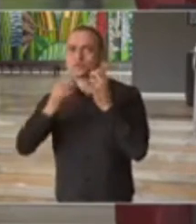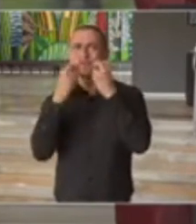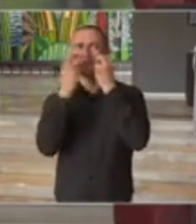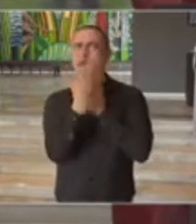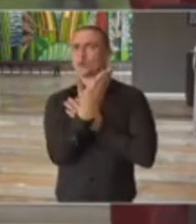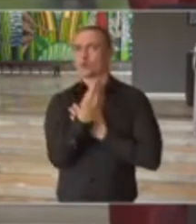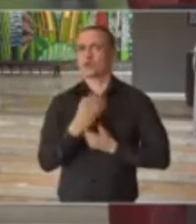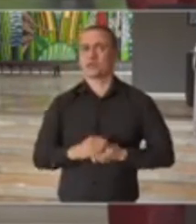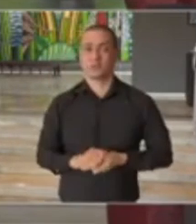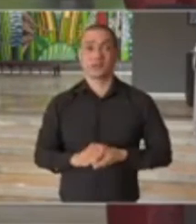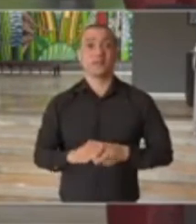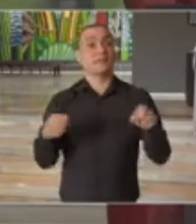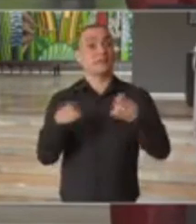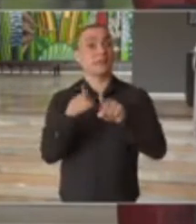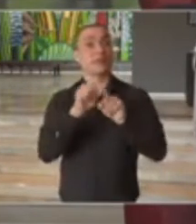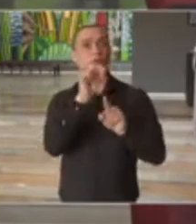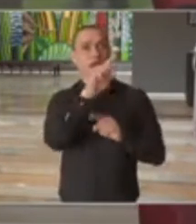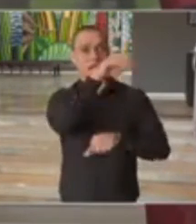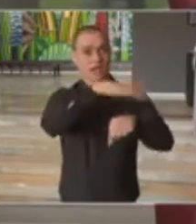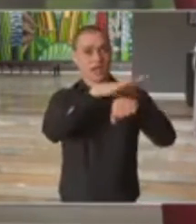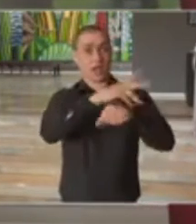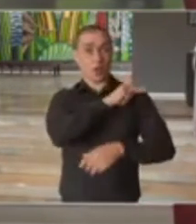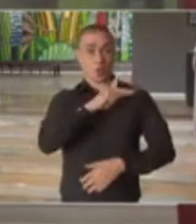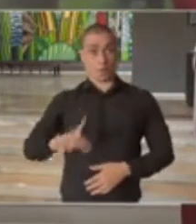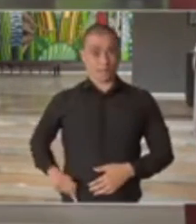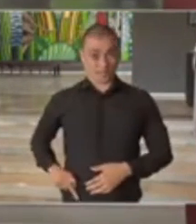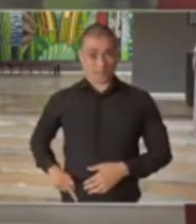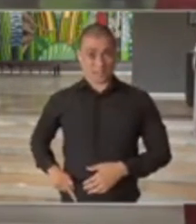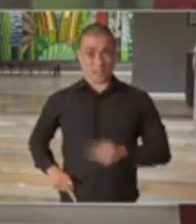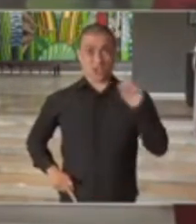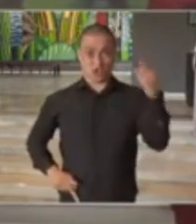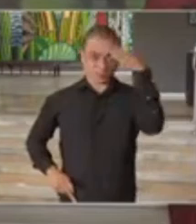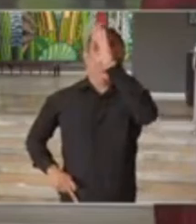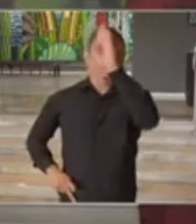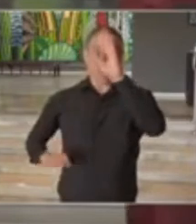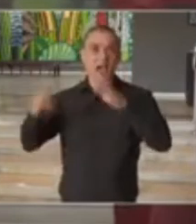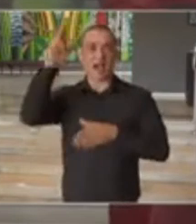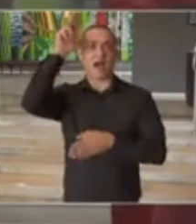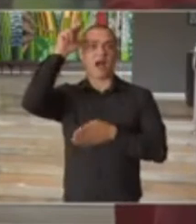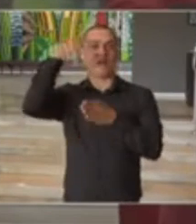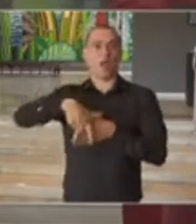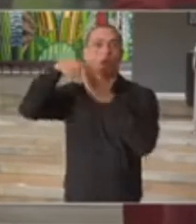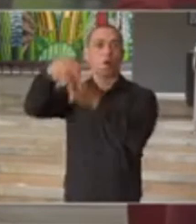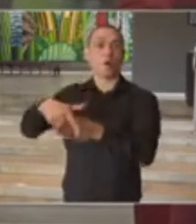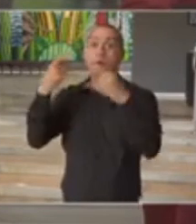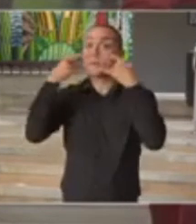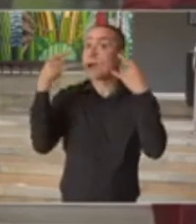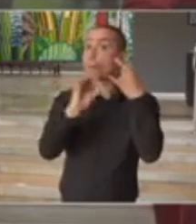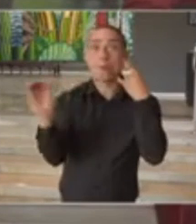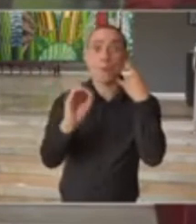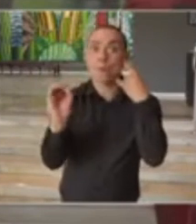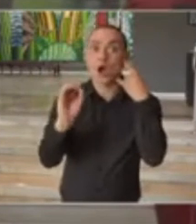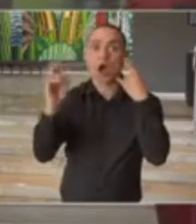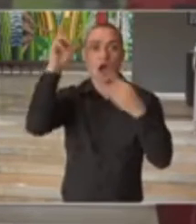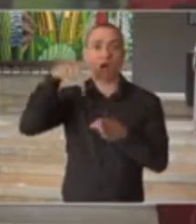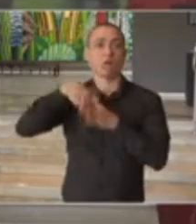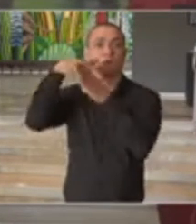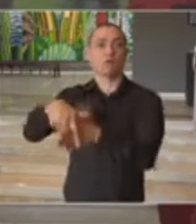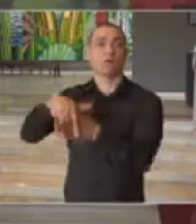Assim como medidas onde o presidente da República vai a cavalo, sem máscara, para